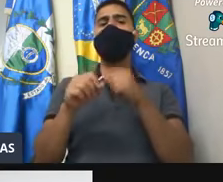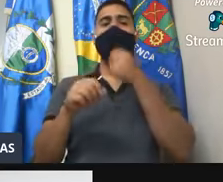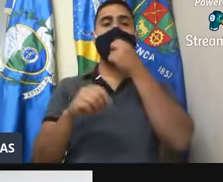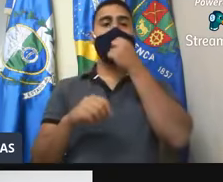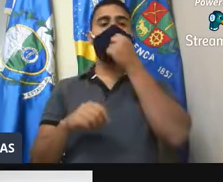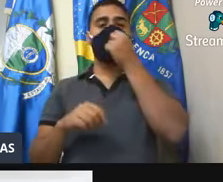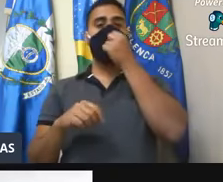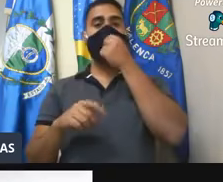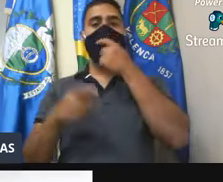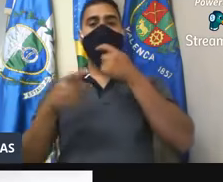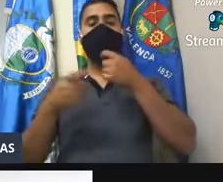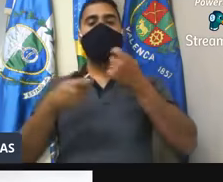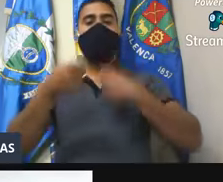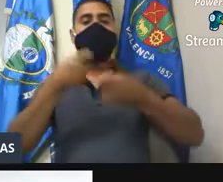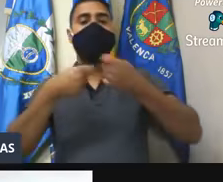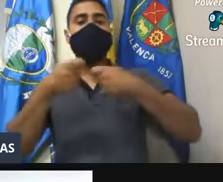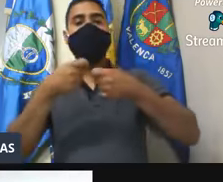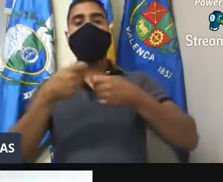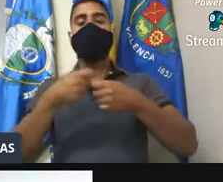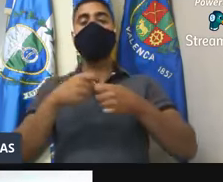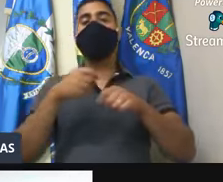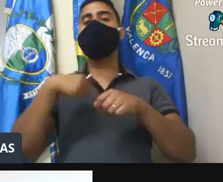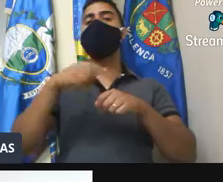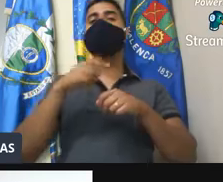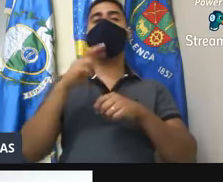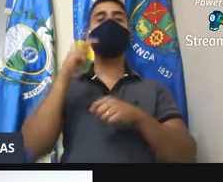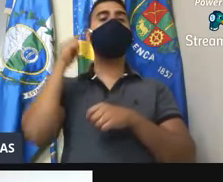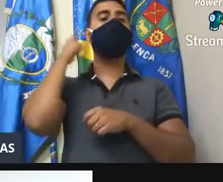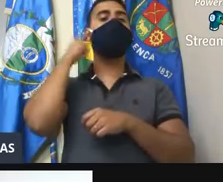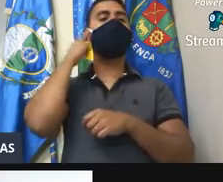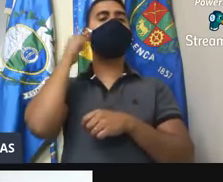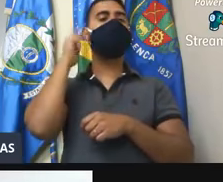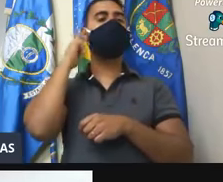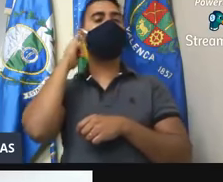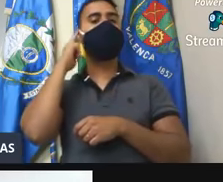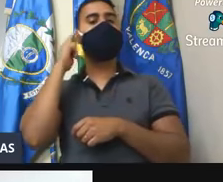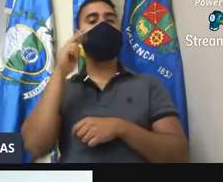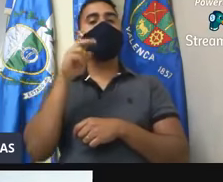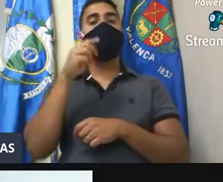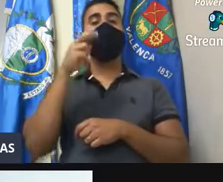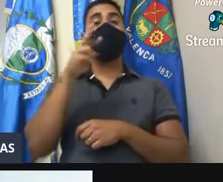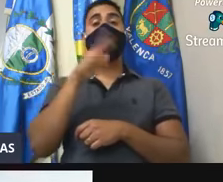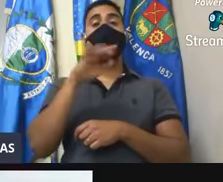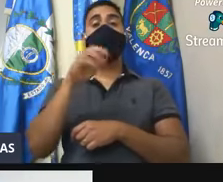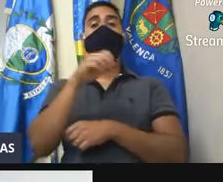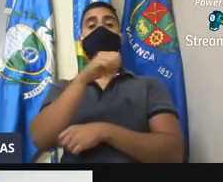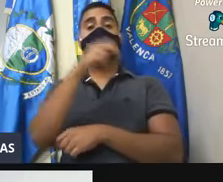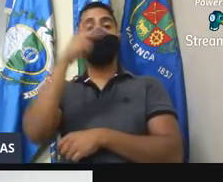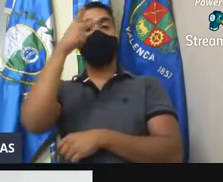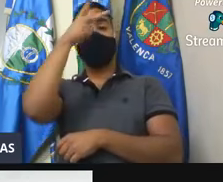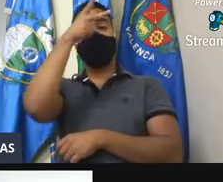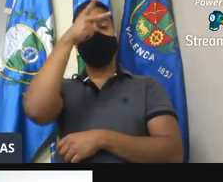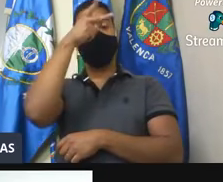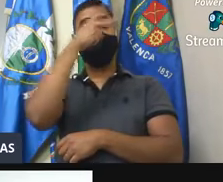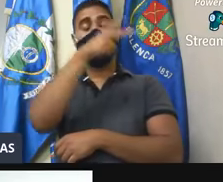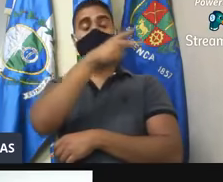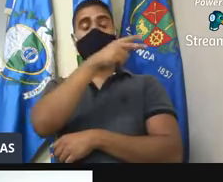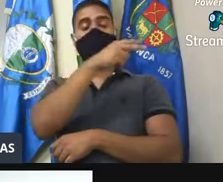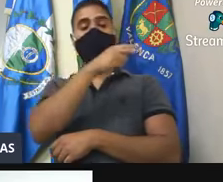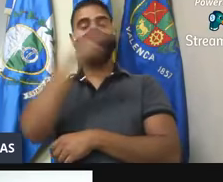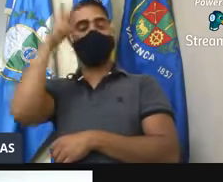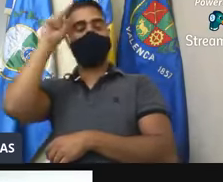mandato. Vai ser na rádio de Rio Preto, 87,9. Então, você que é de Parapêuna, você que é de Rio Preto,